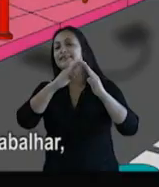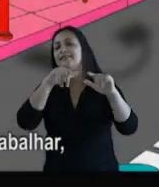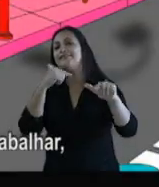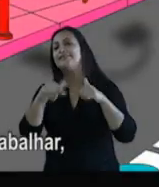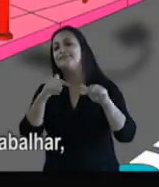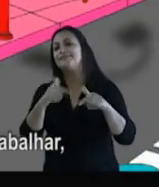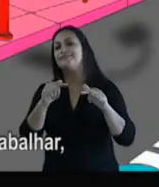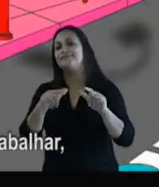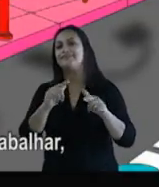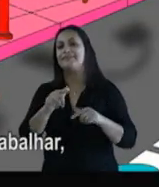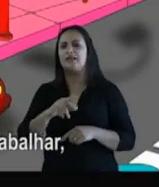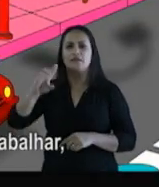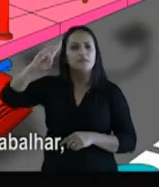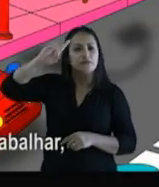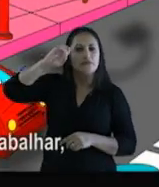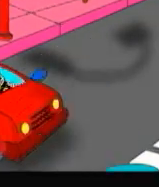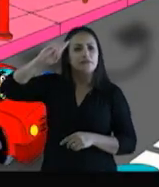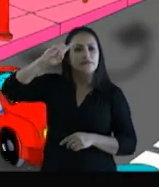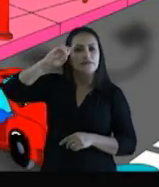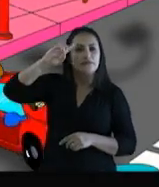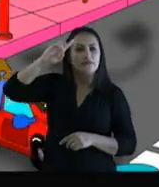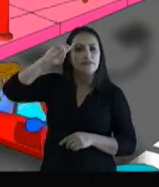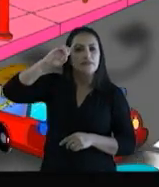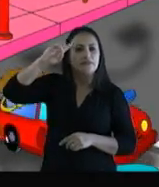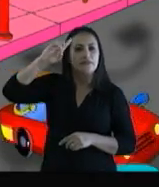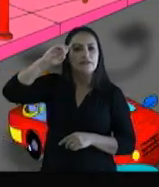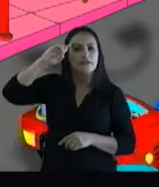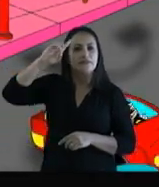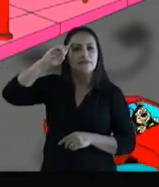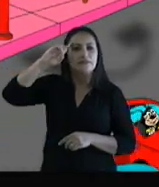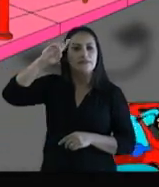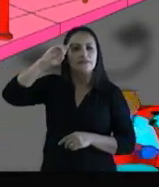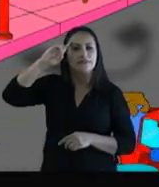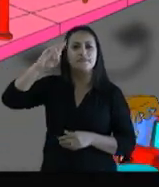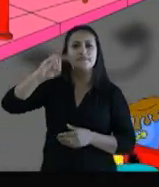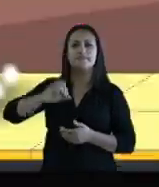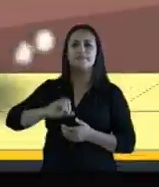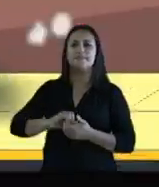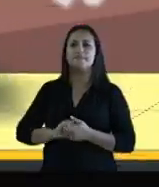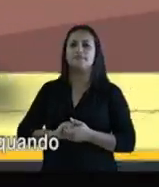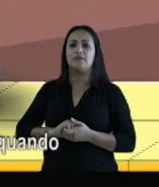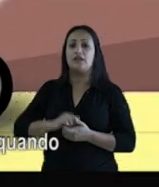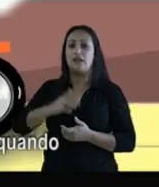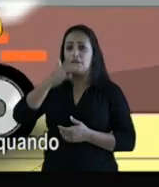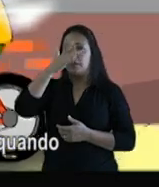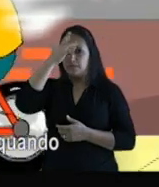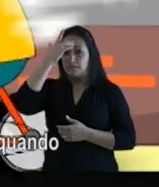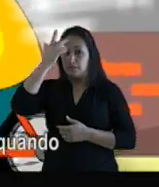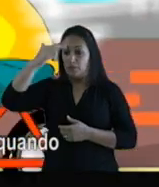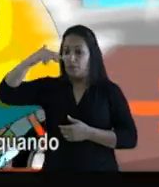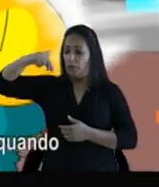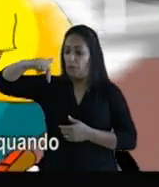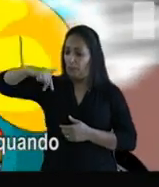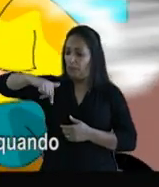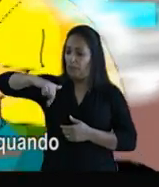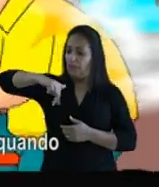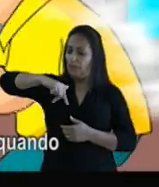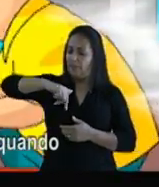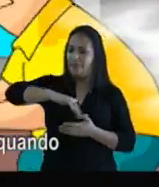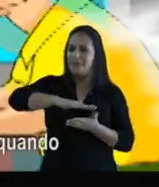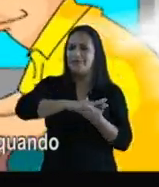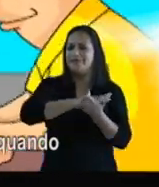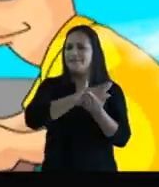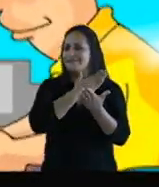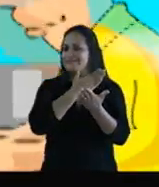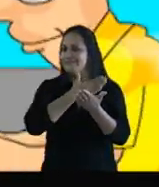Ah, as abelhinhas continuaram a trabalhar. Todos os dias. E sem parar. E quem passava, podia de